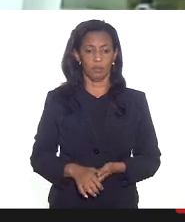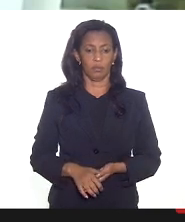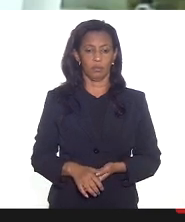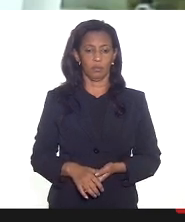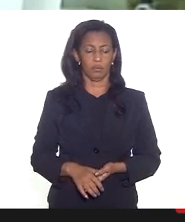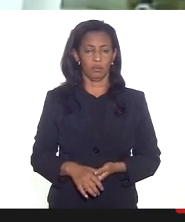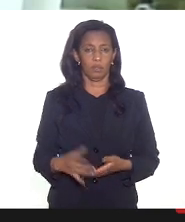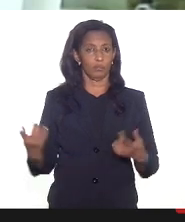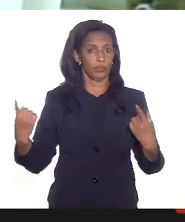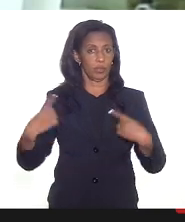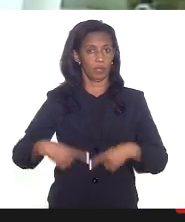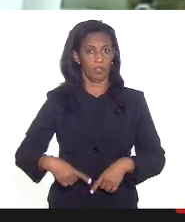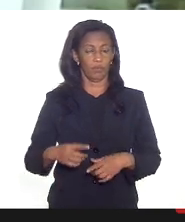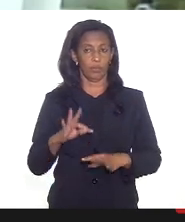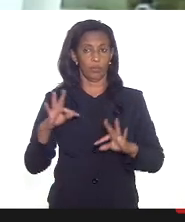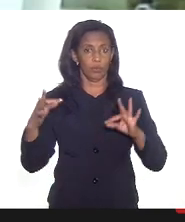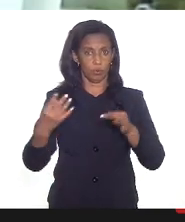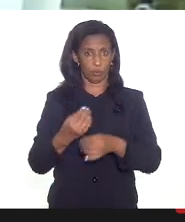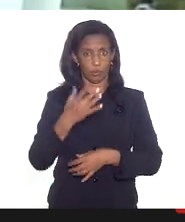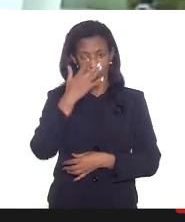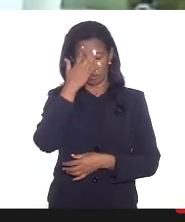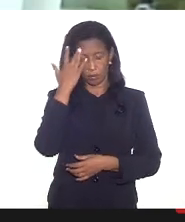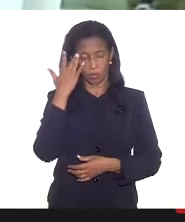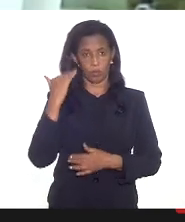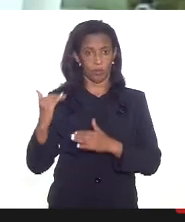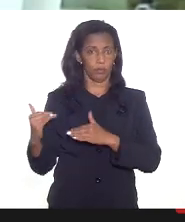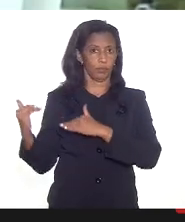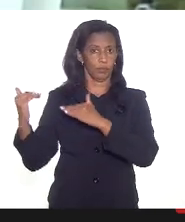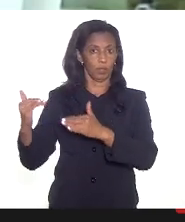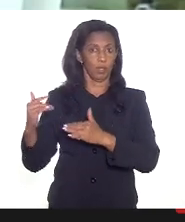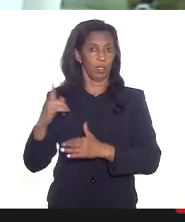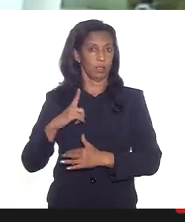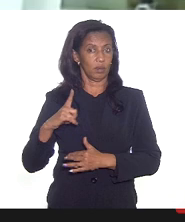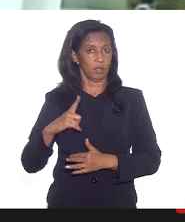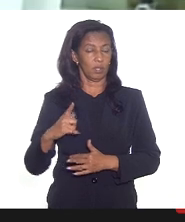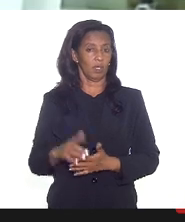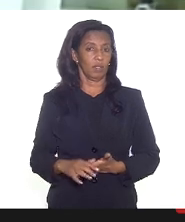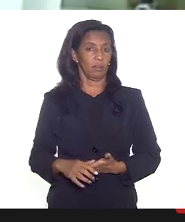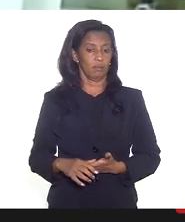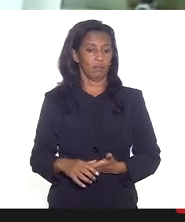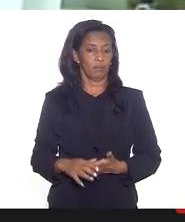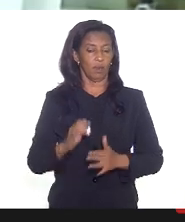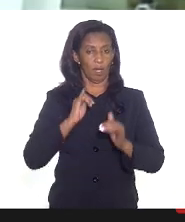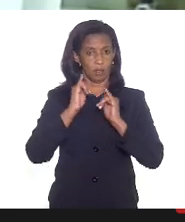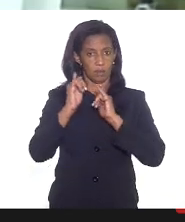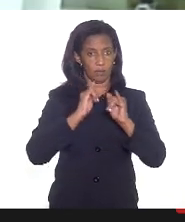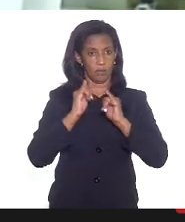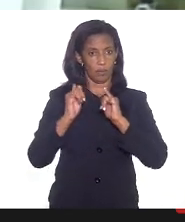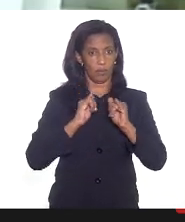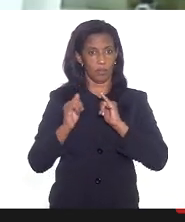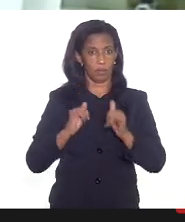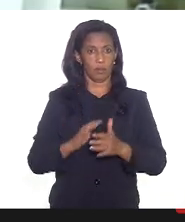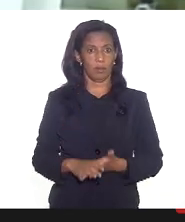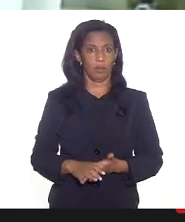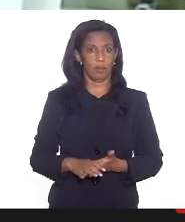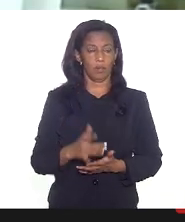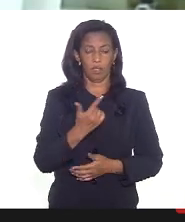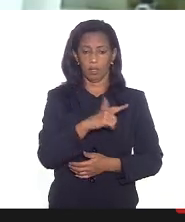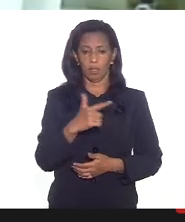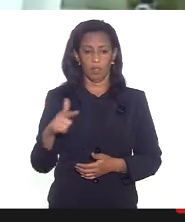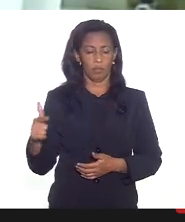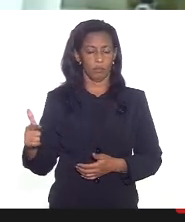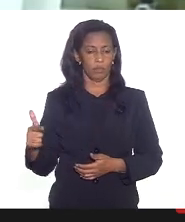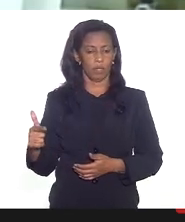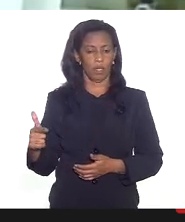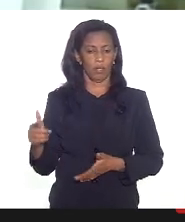um desafio que as autoridades vão ter de capilarizarem as informações para que não haja esse